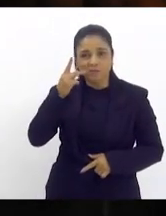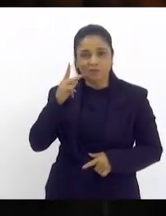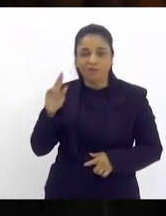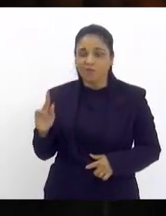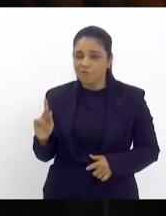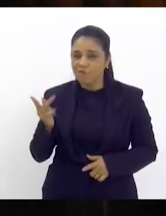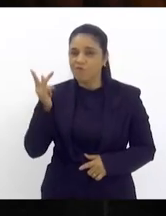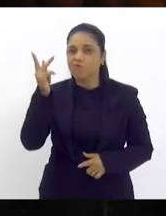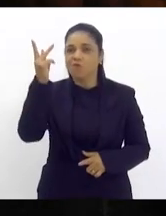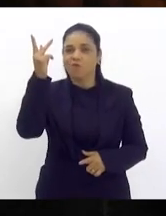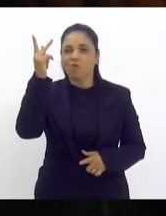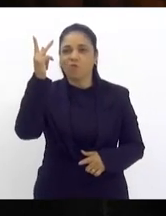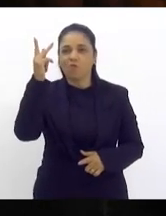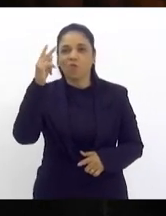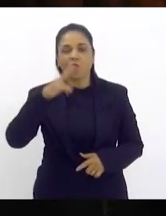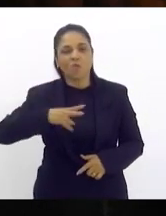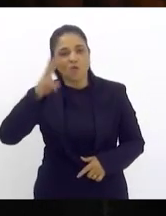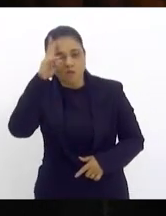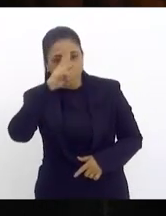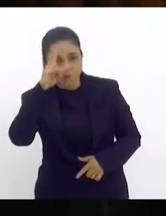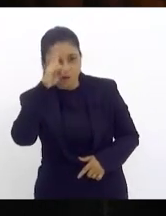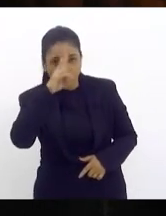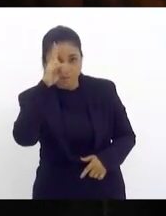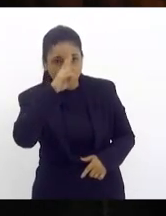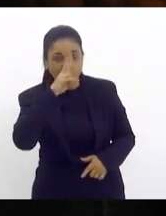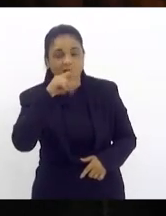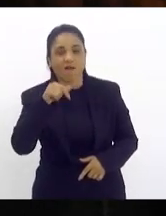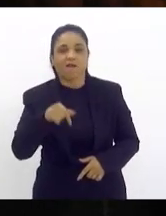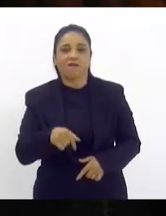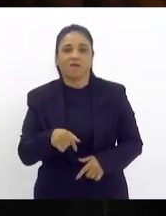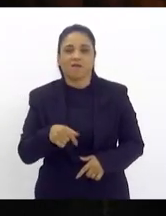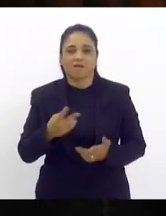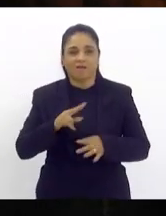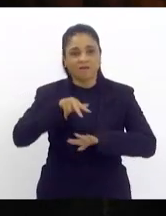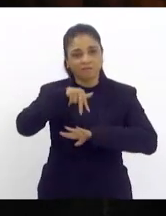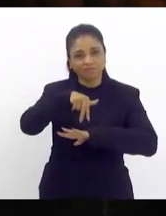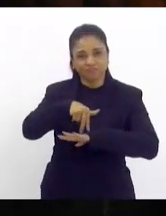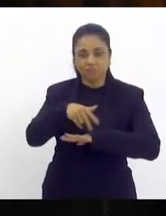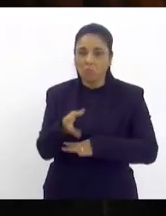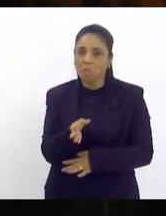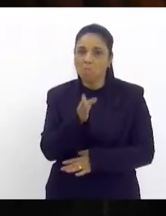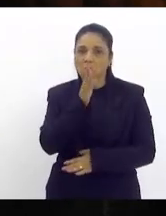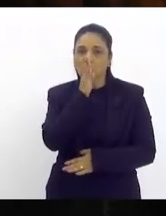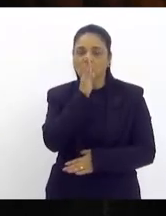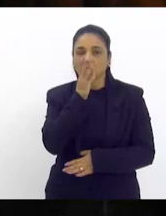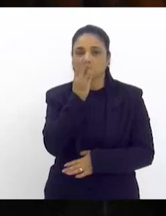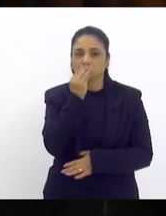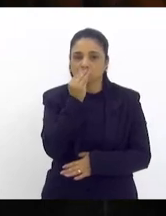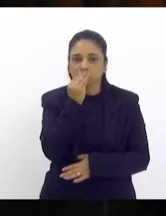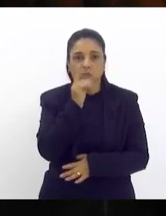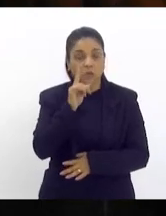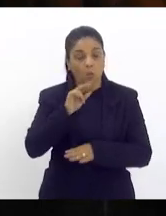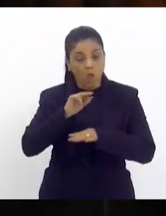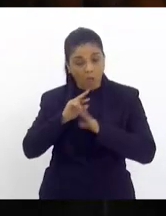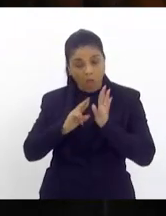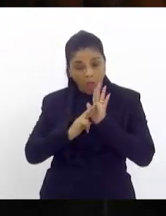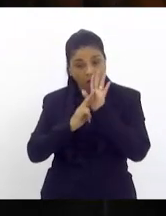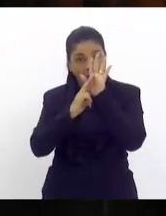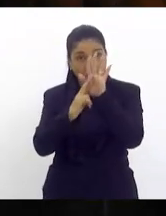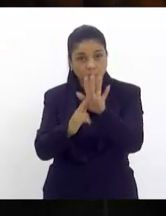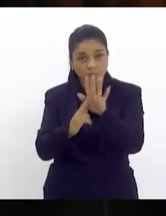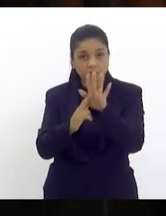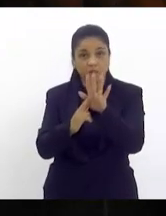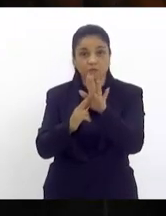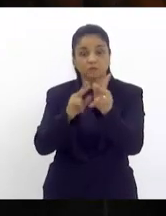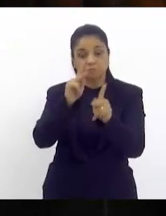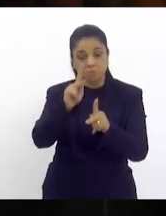valorizado tem que ser lembrado porque a gente está aqui não é para ficar calado a gente está aqui representando pessoas que